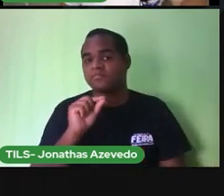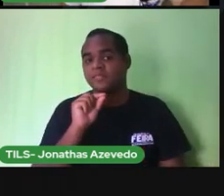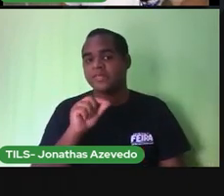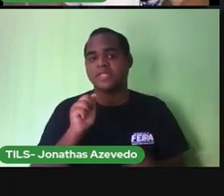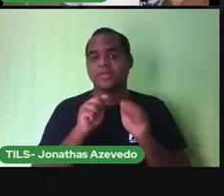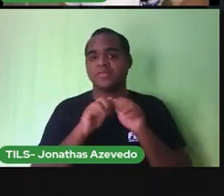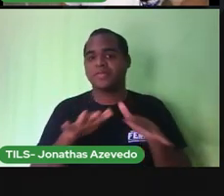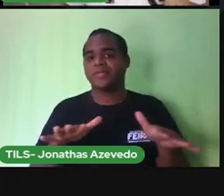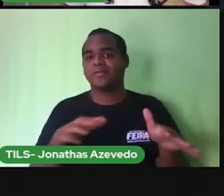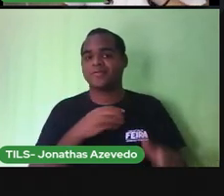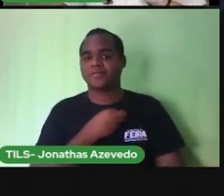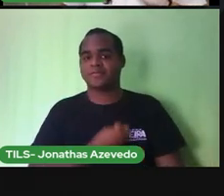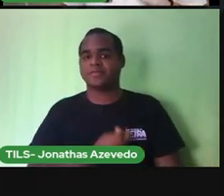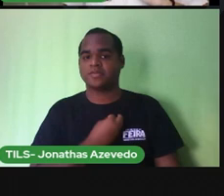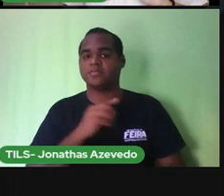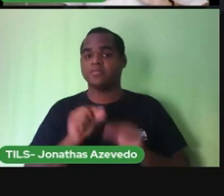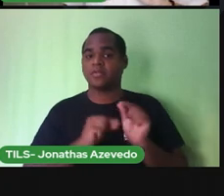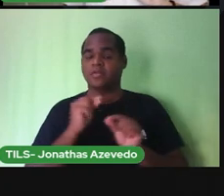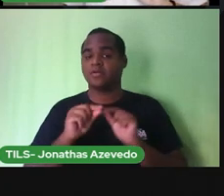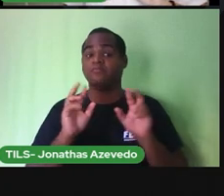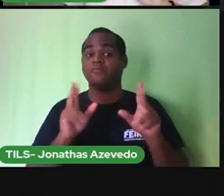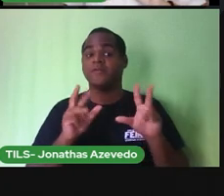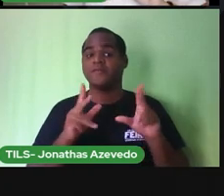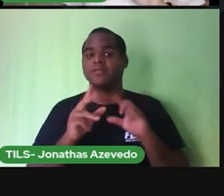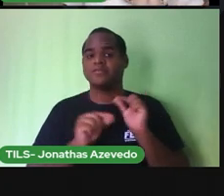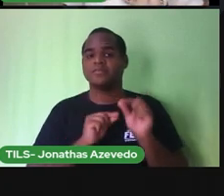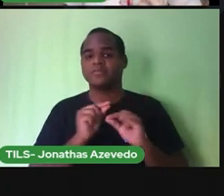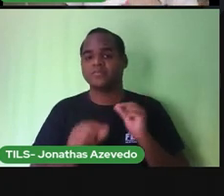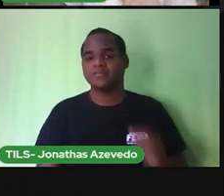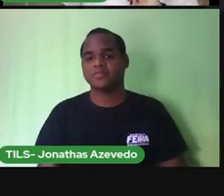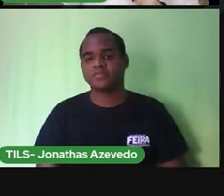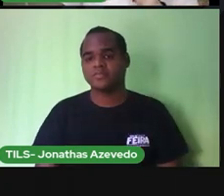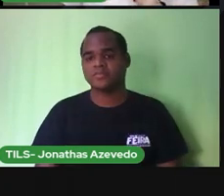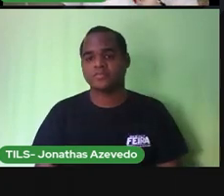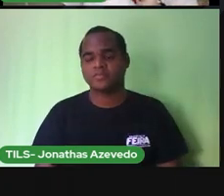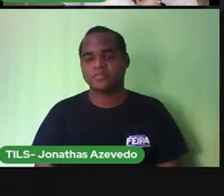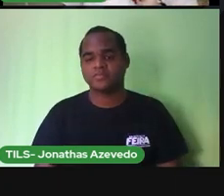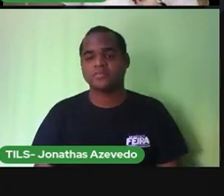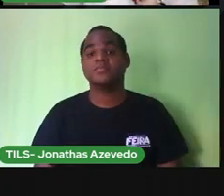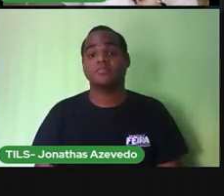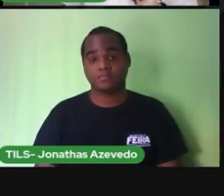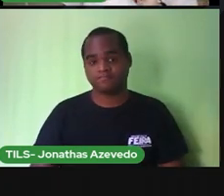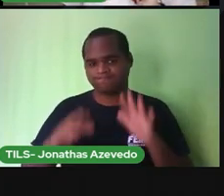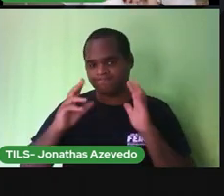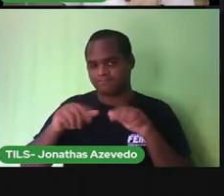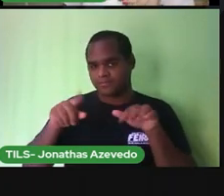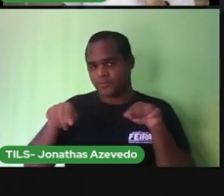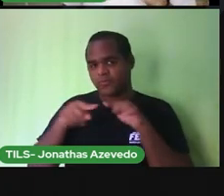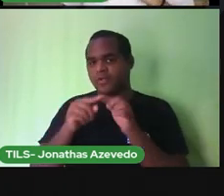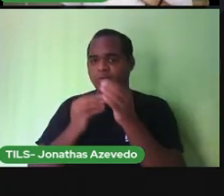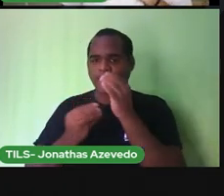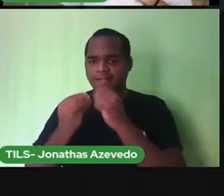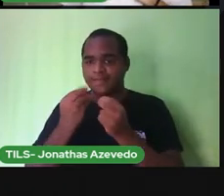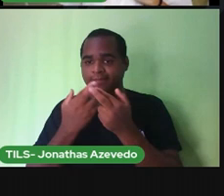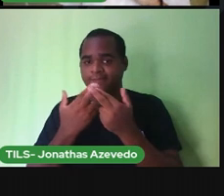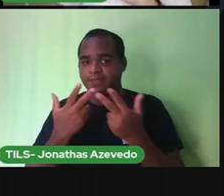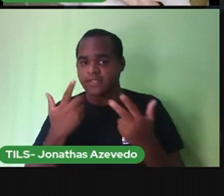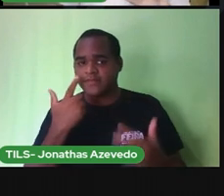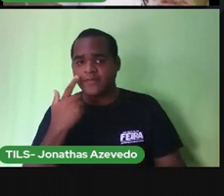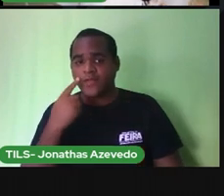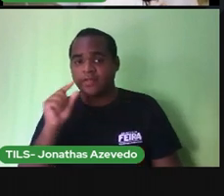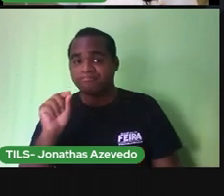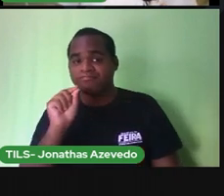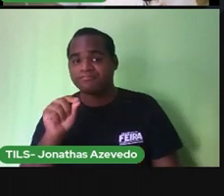agora olha a diferença a cozinha olha pra aqui